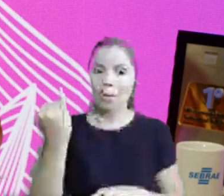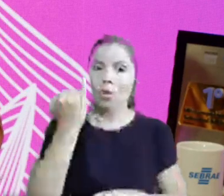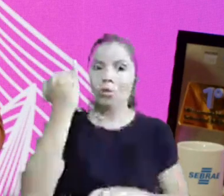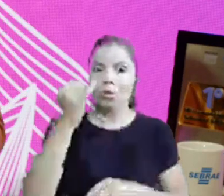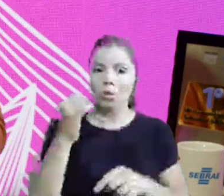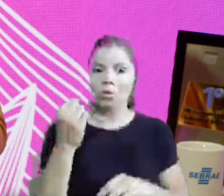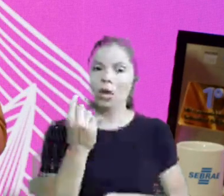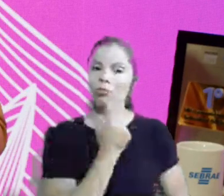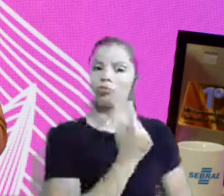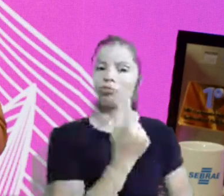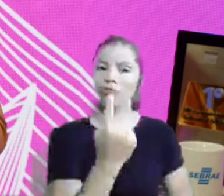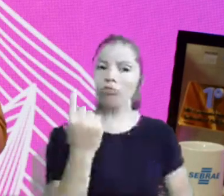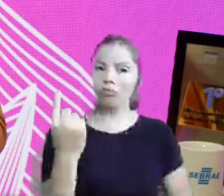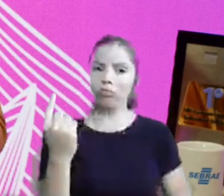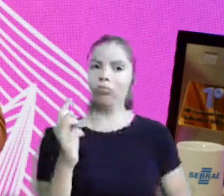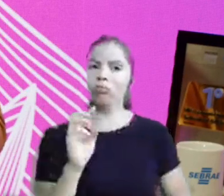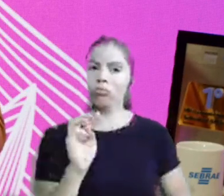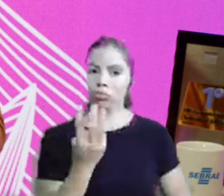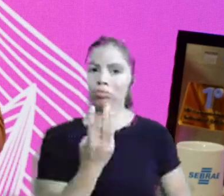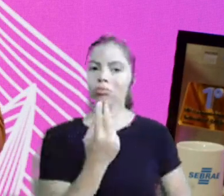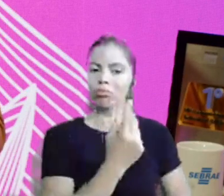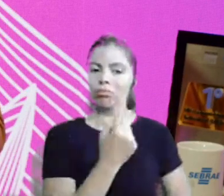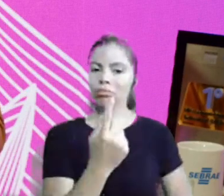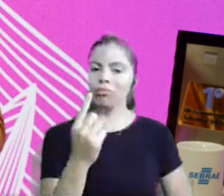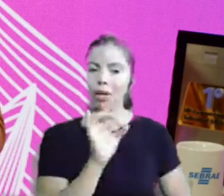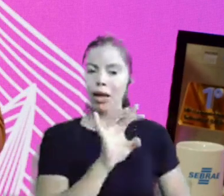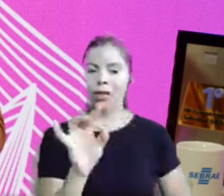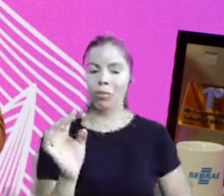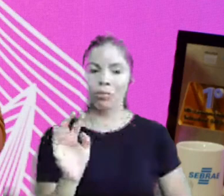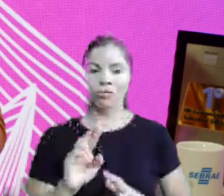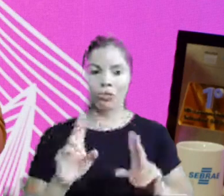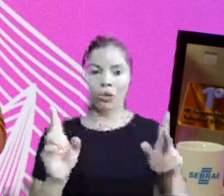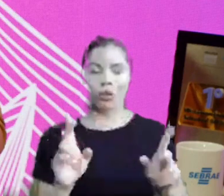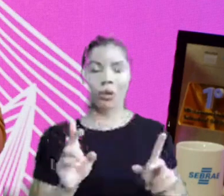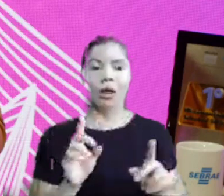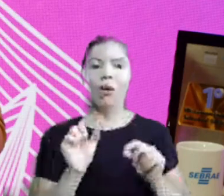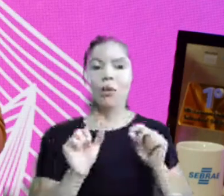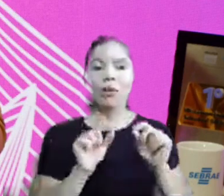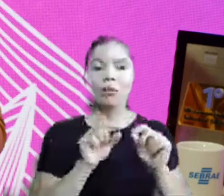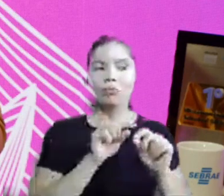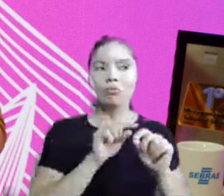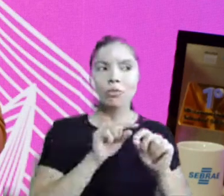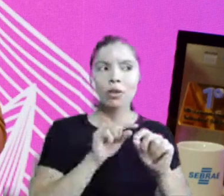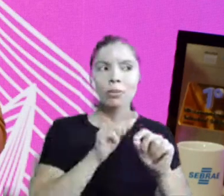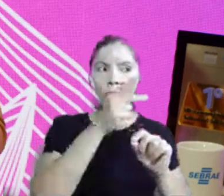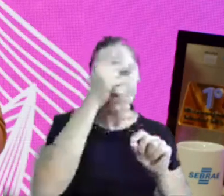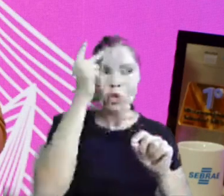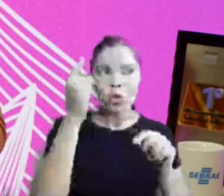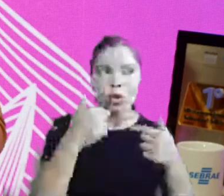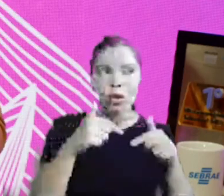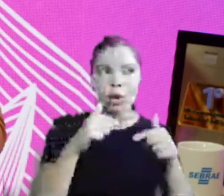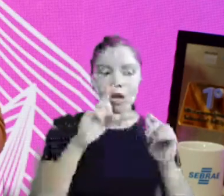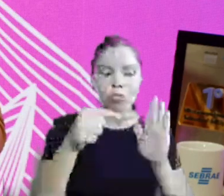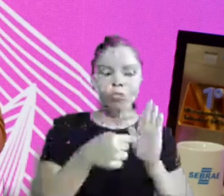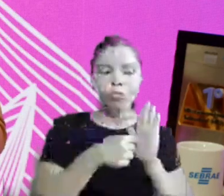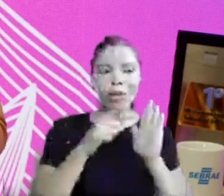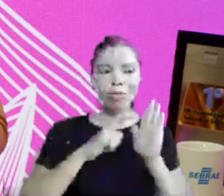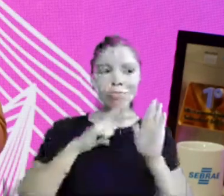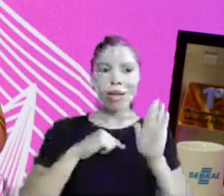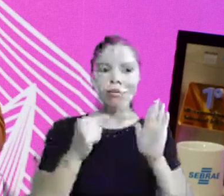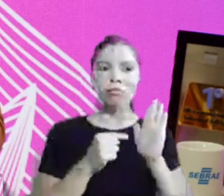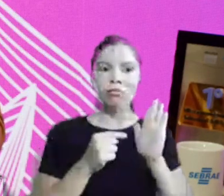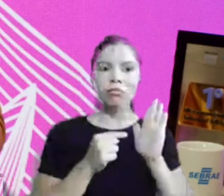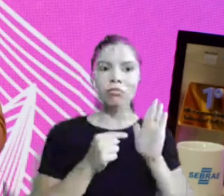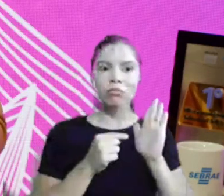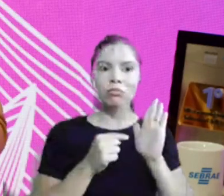entre as três, é que quando você trabalha com o propósito mais do que a